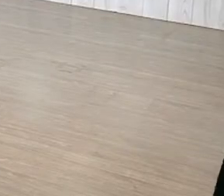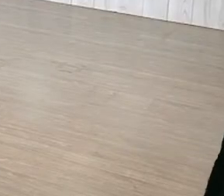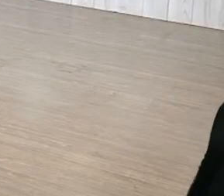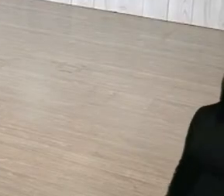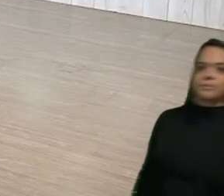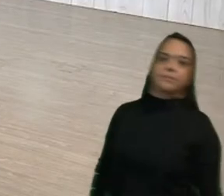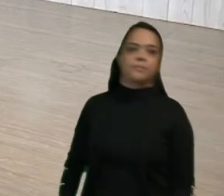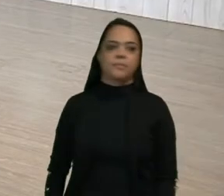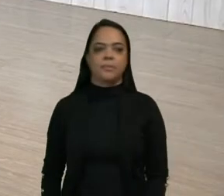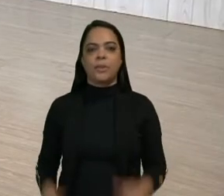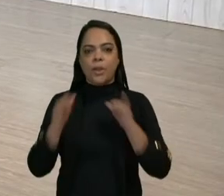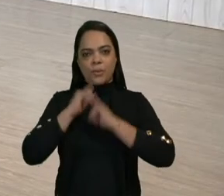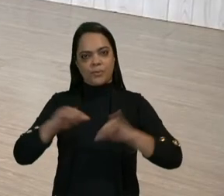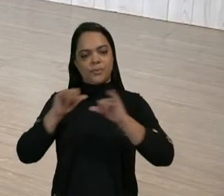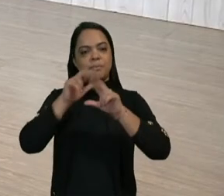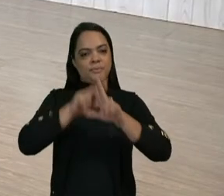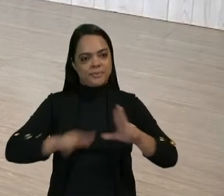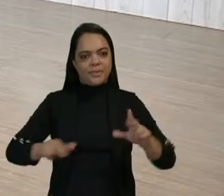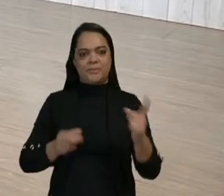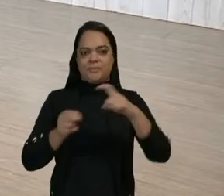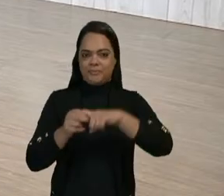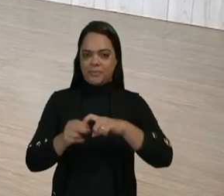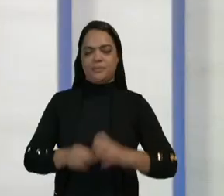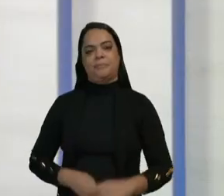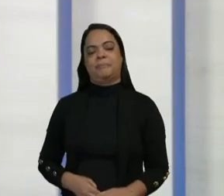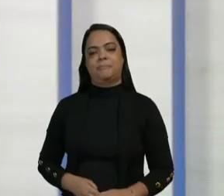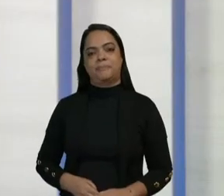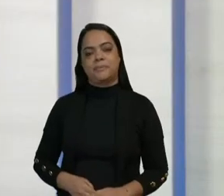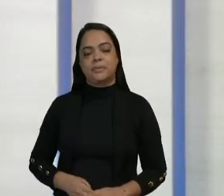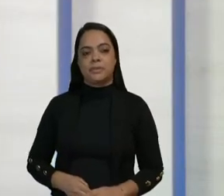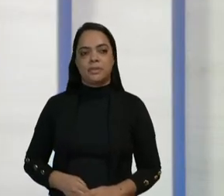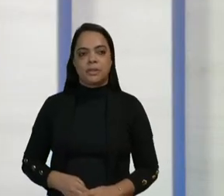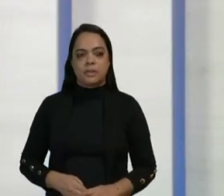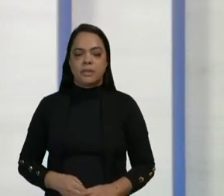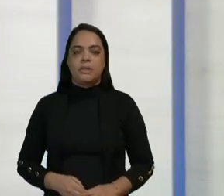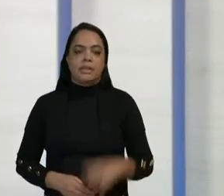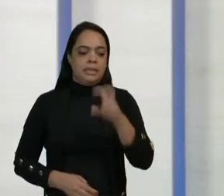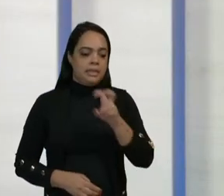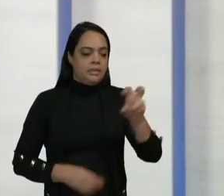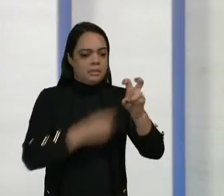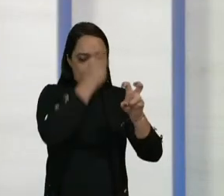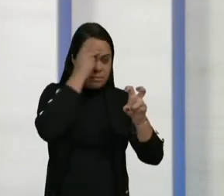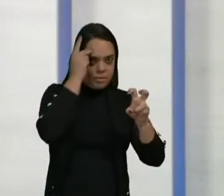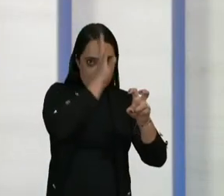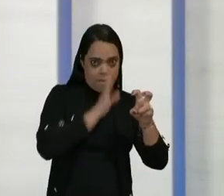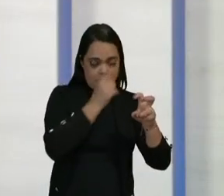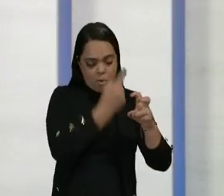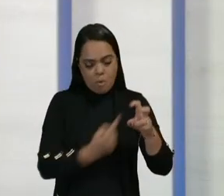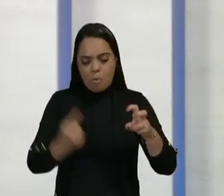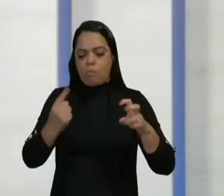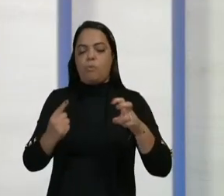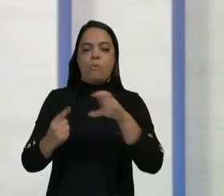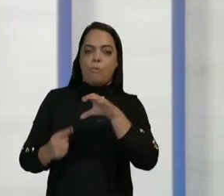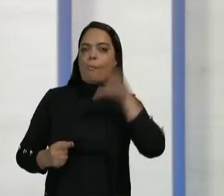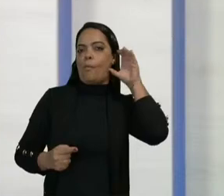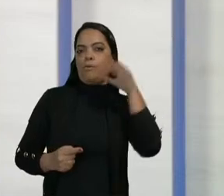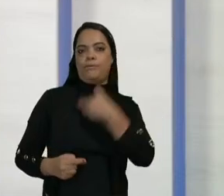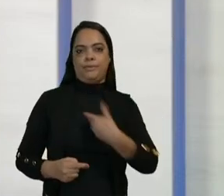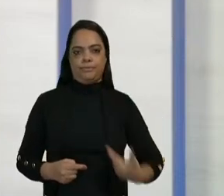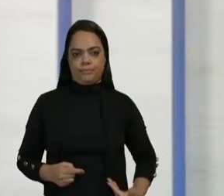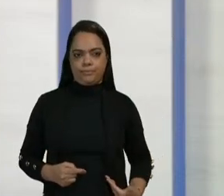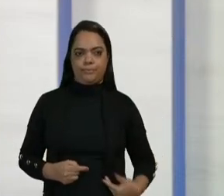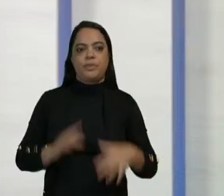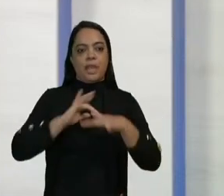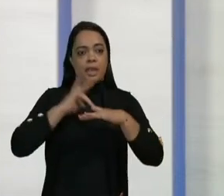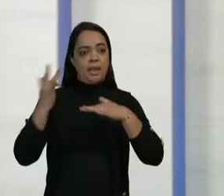O Informativo TVU está de volta. Apenas um em cada cinco brasileiros confia nos governos. E as